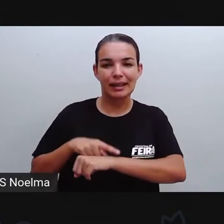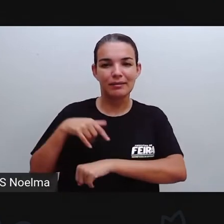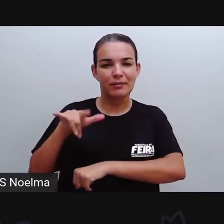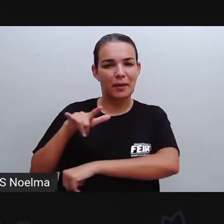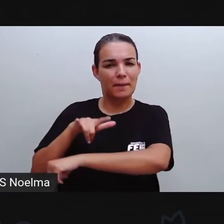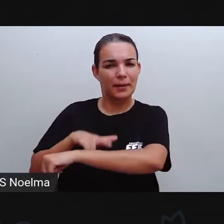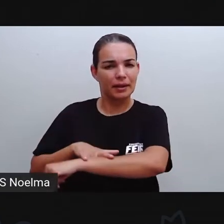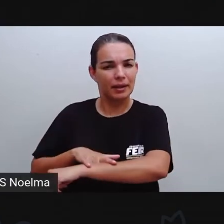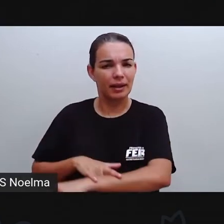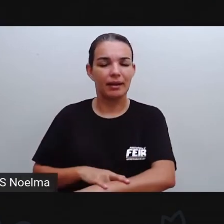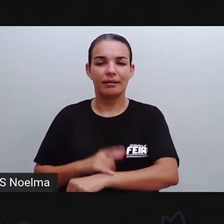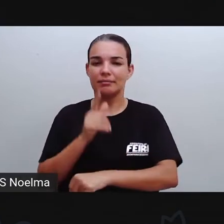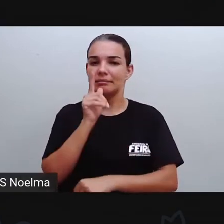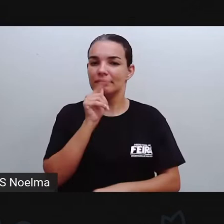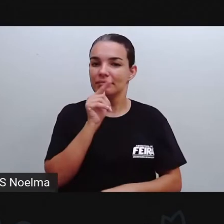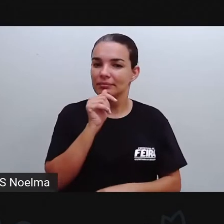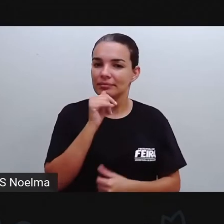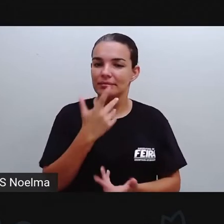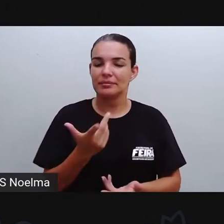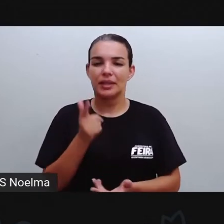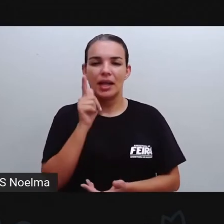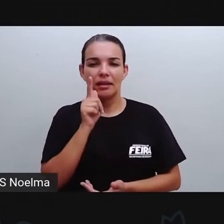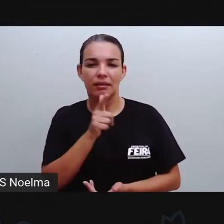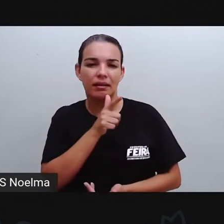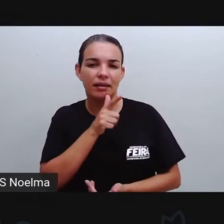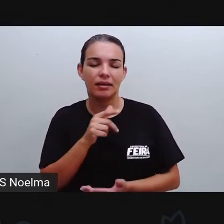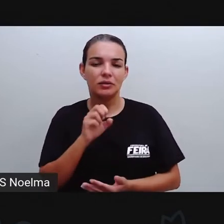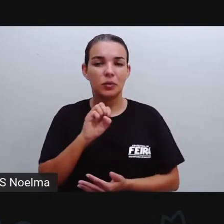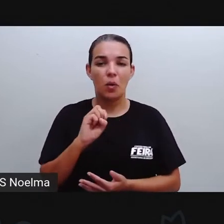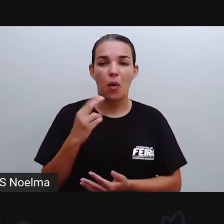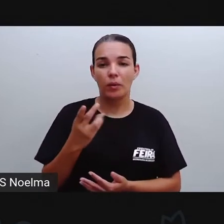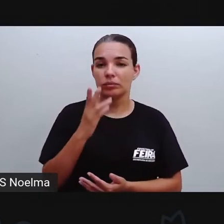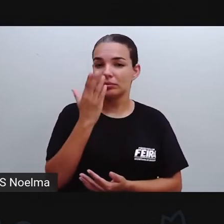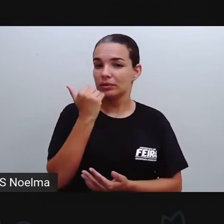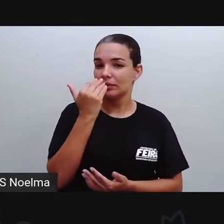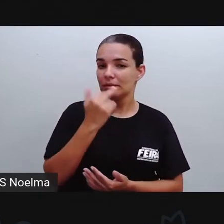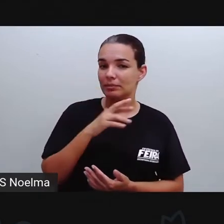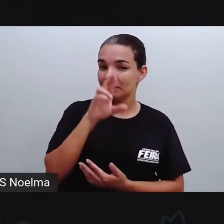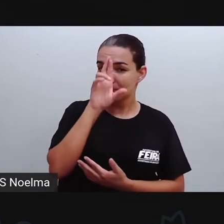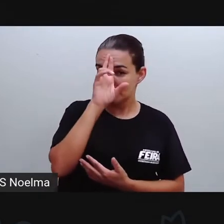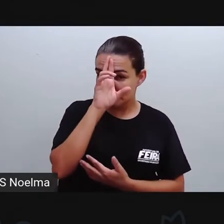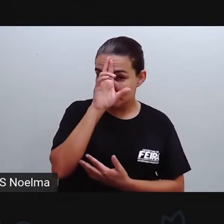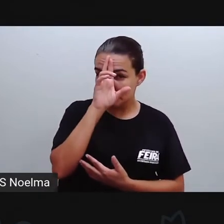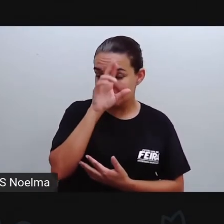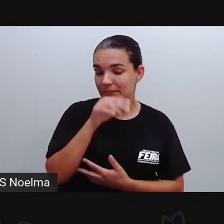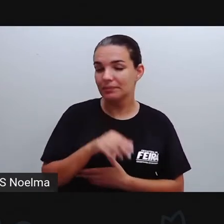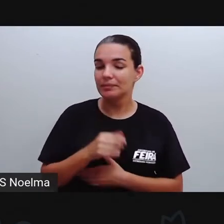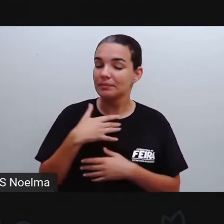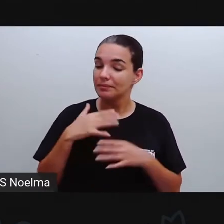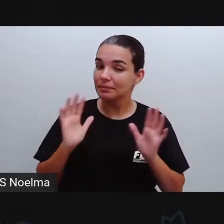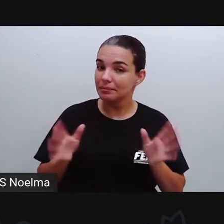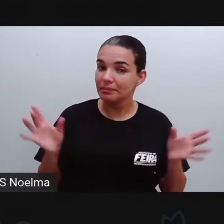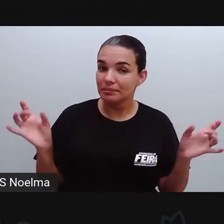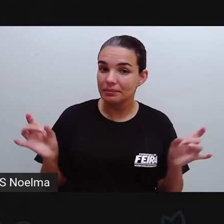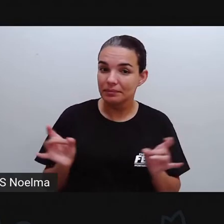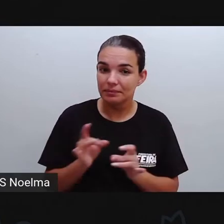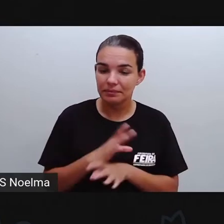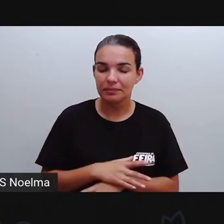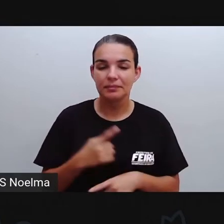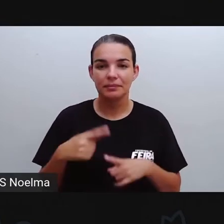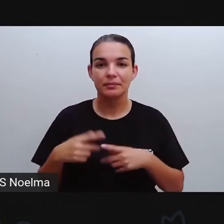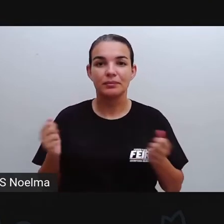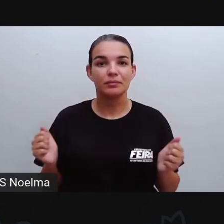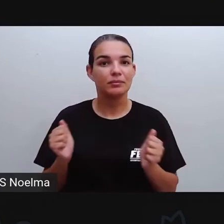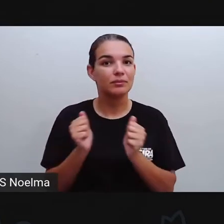banheiro, tomar uma água, fazer um lanche, almoçar quem não almoçou ainda. Eu espero que vocês tenham feito tudo isso, porque nós estamos aqui